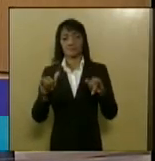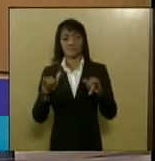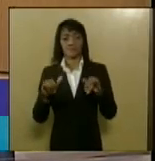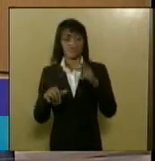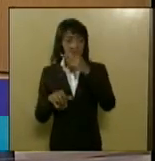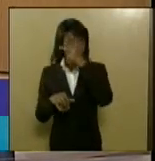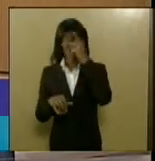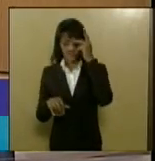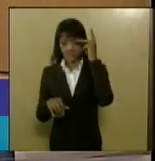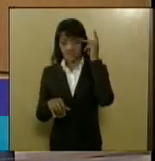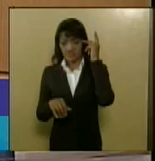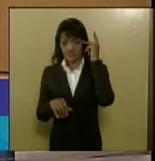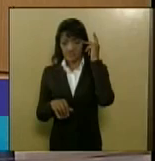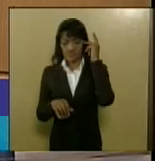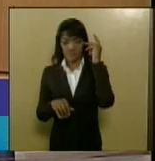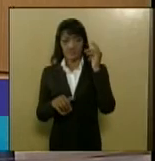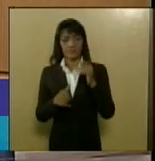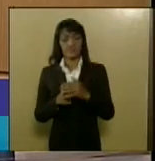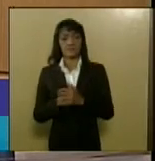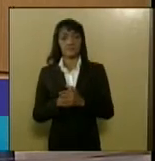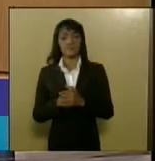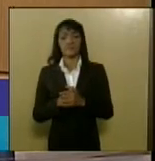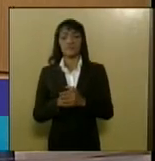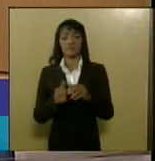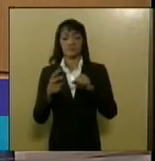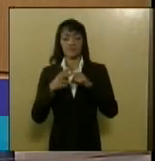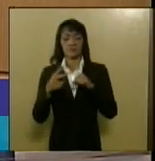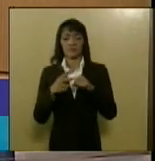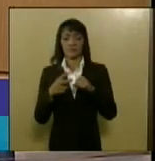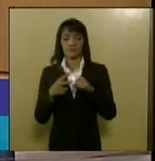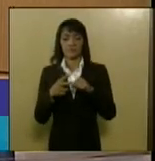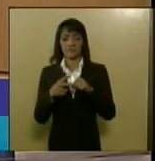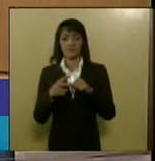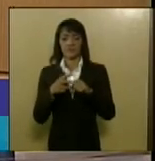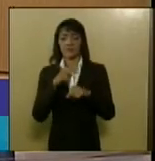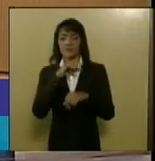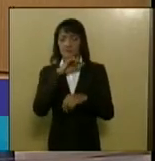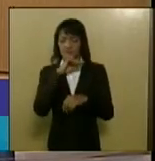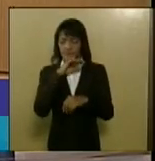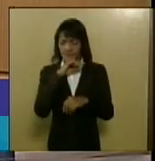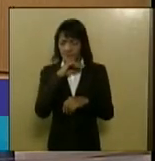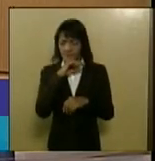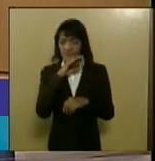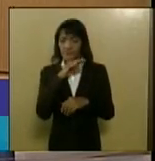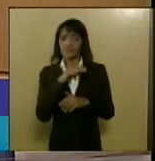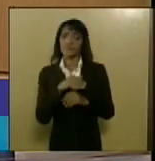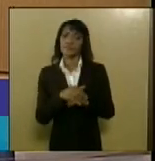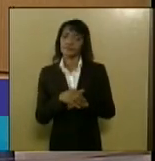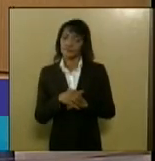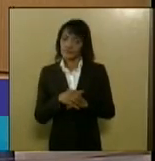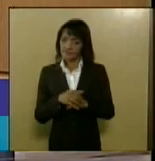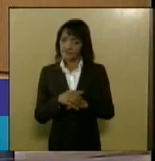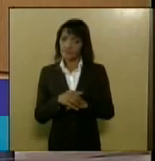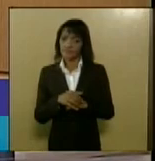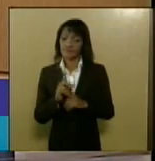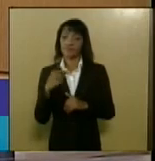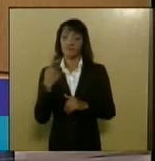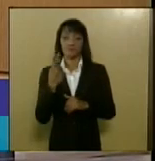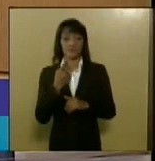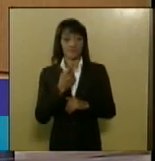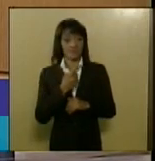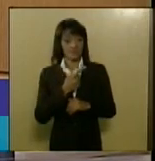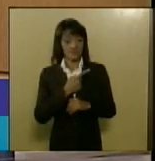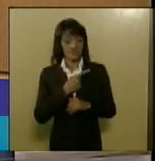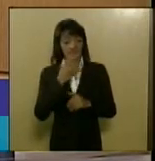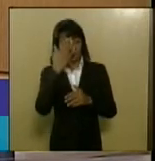pessoas que o uso do cigarro não é uma coisa inofensiva é algo que a gente tem esperança